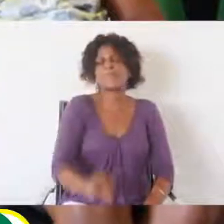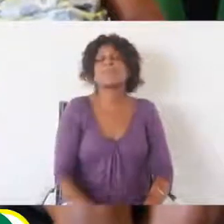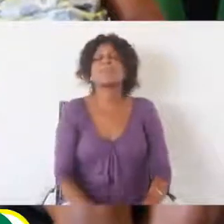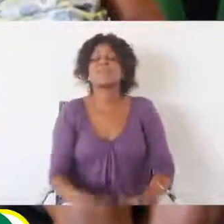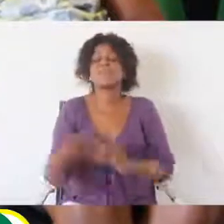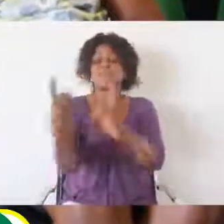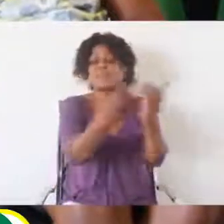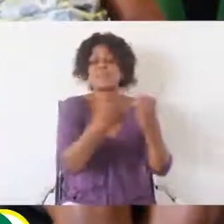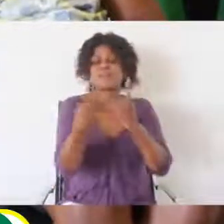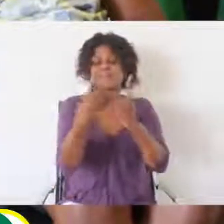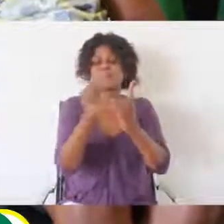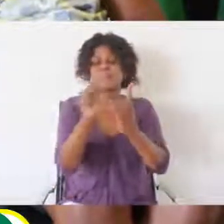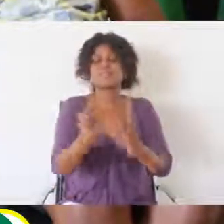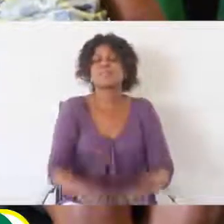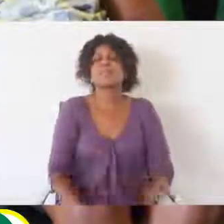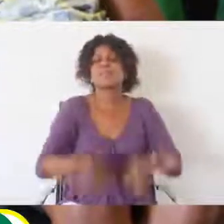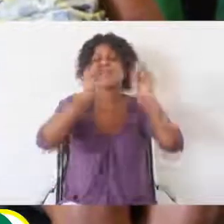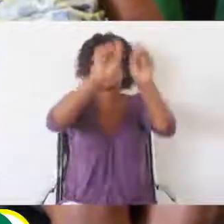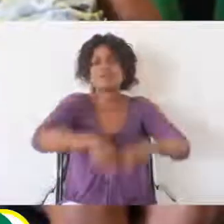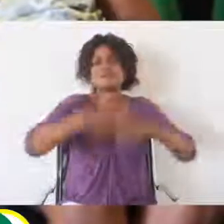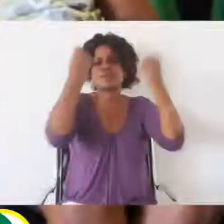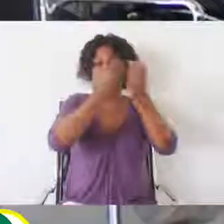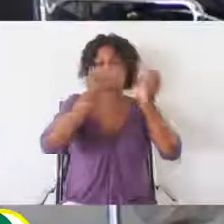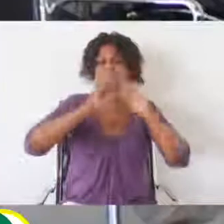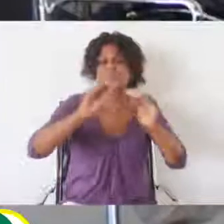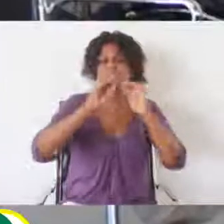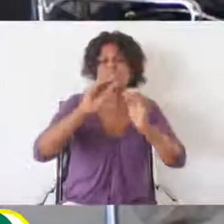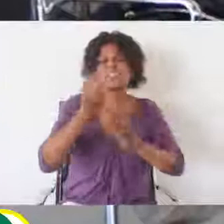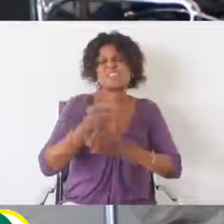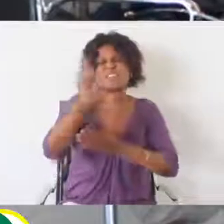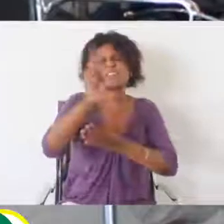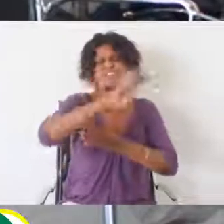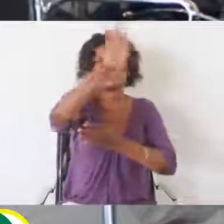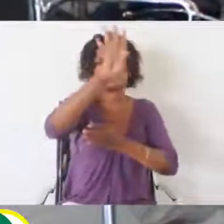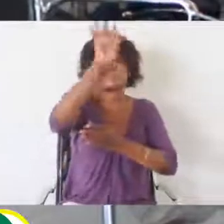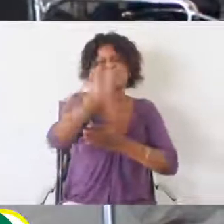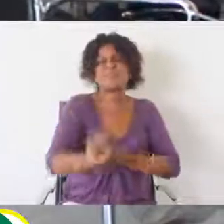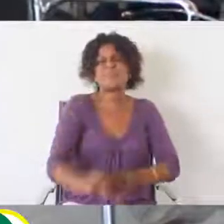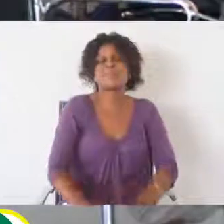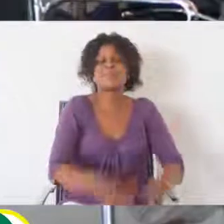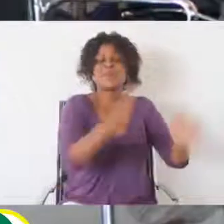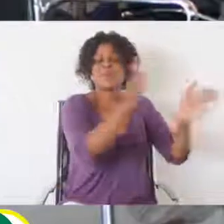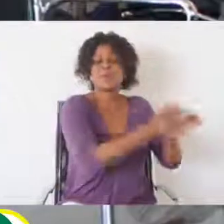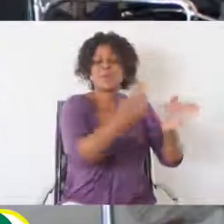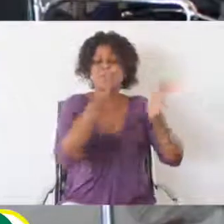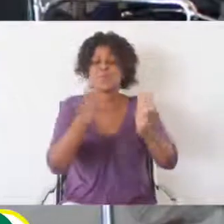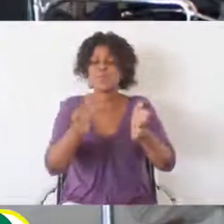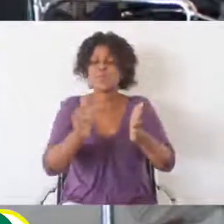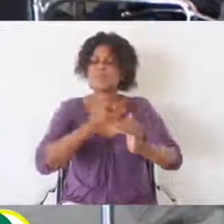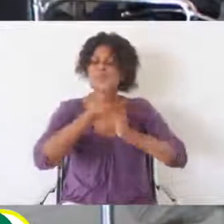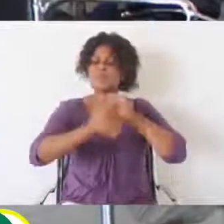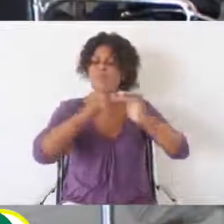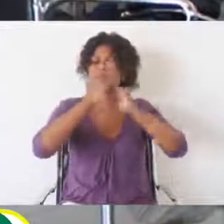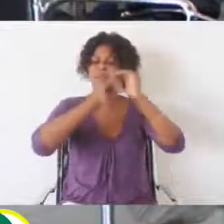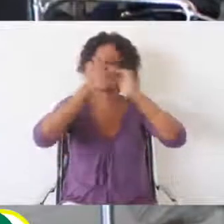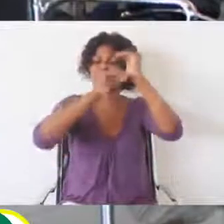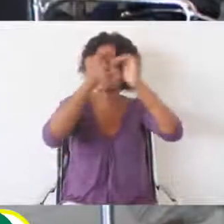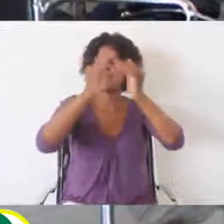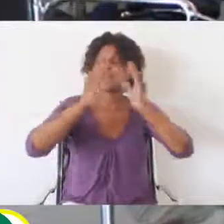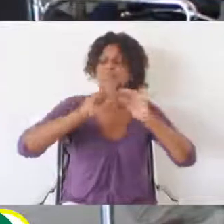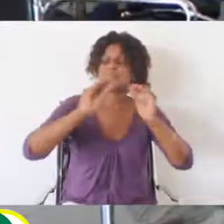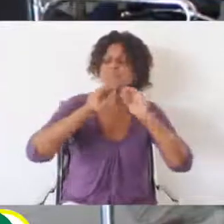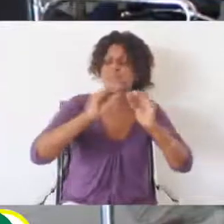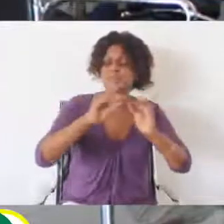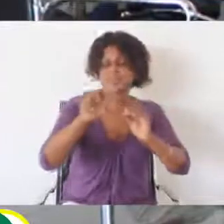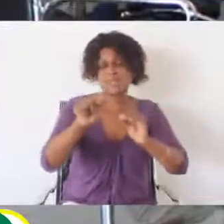e apontou como razões o regresso condicionado às escolas e a obrigatoriedade do distanciamento social que